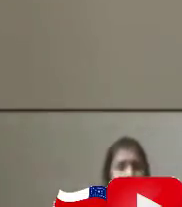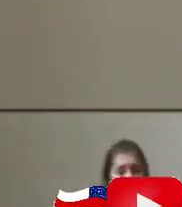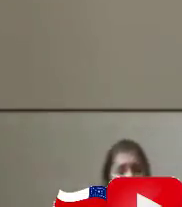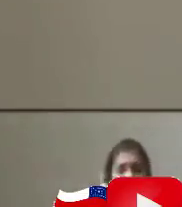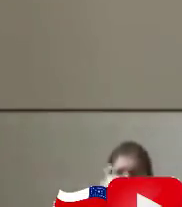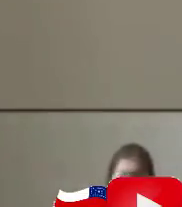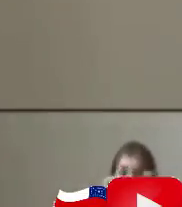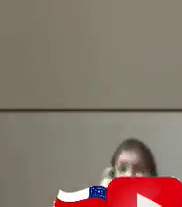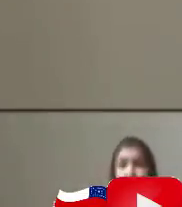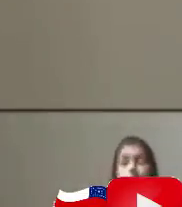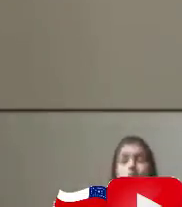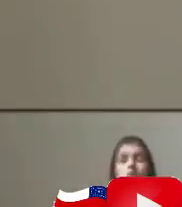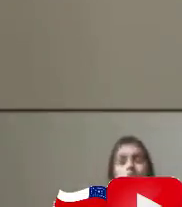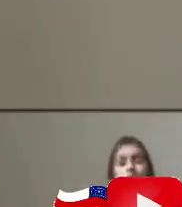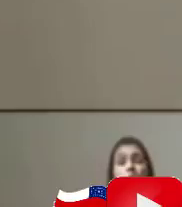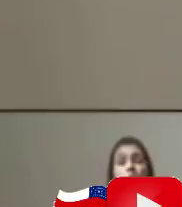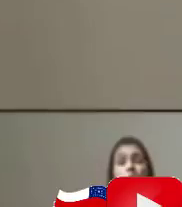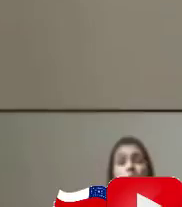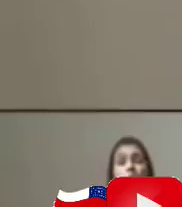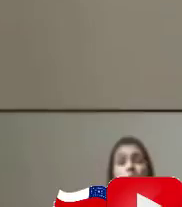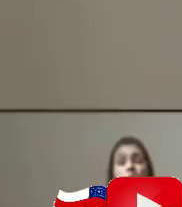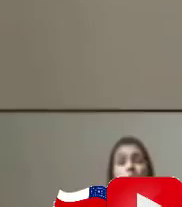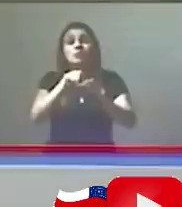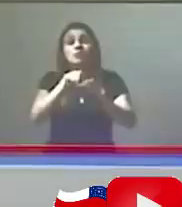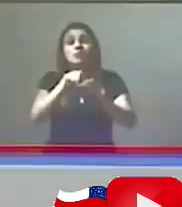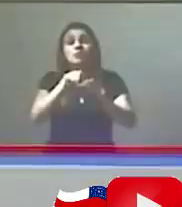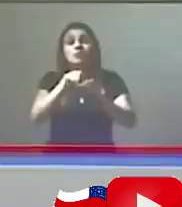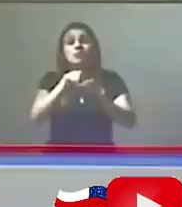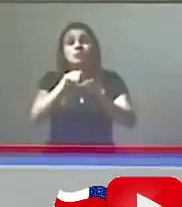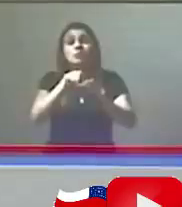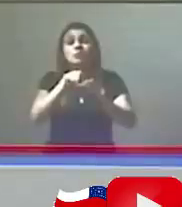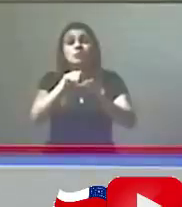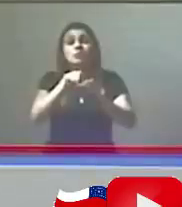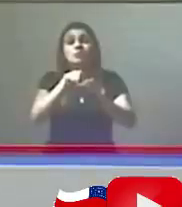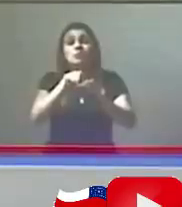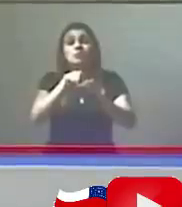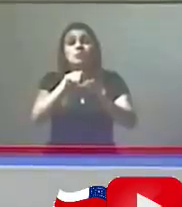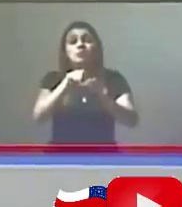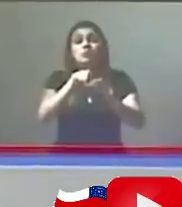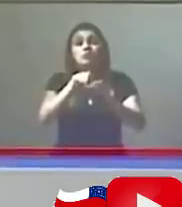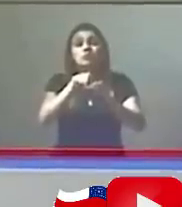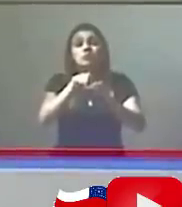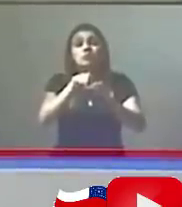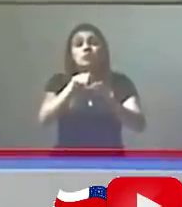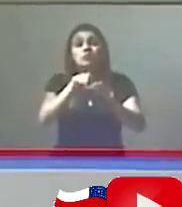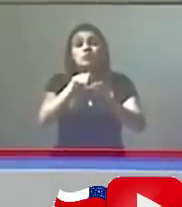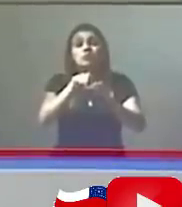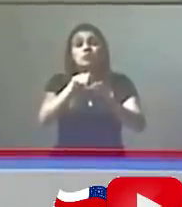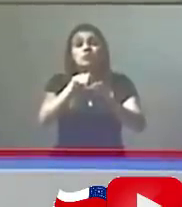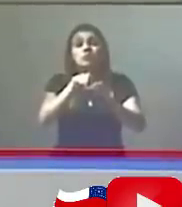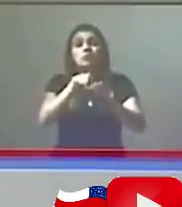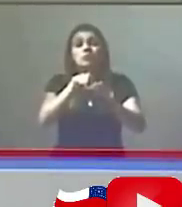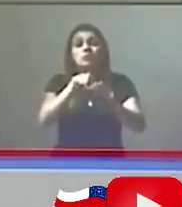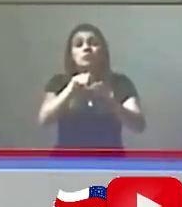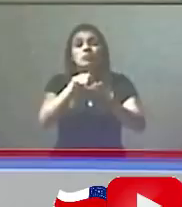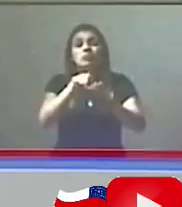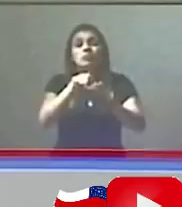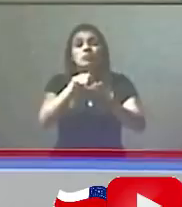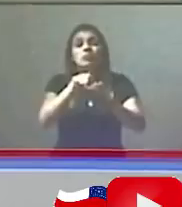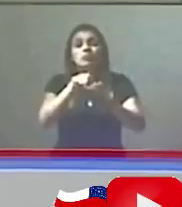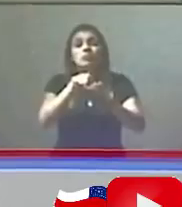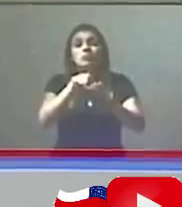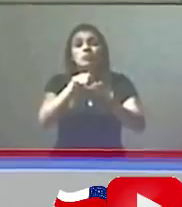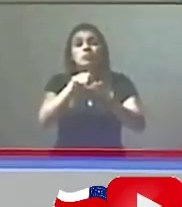preocupado, também vai ser contaminado. Minha gente. Esse homem era pra ser secretário da